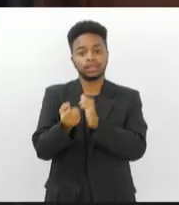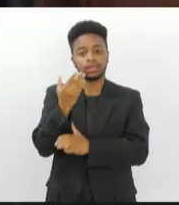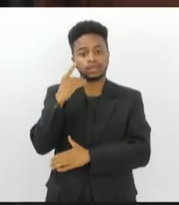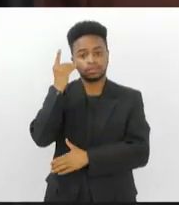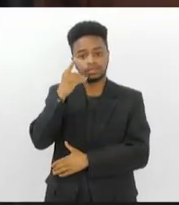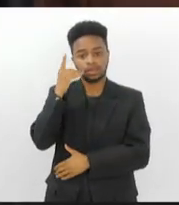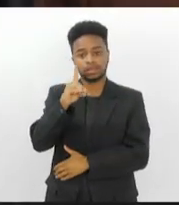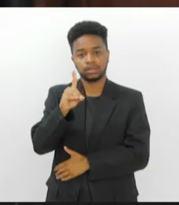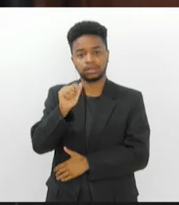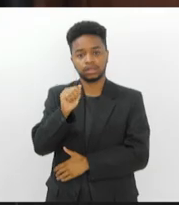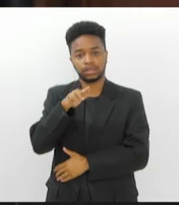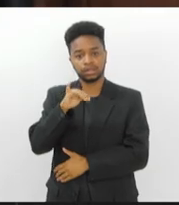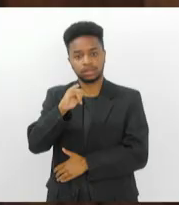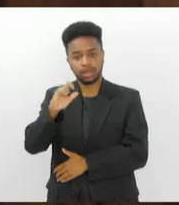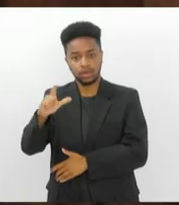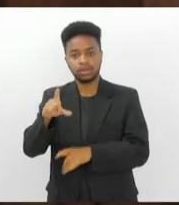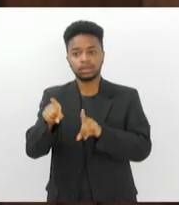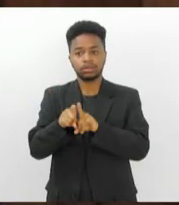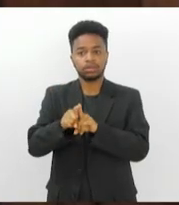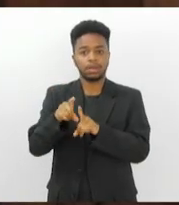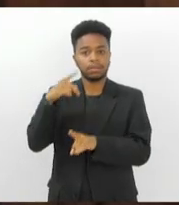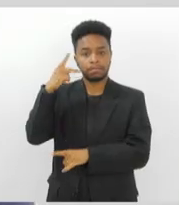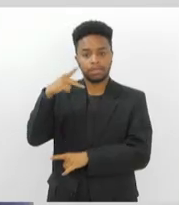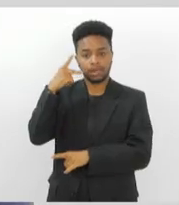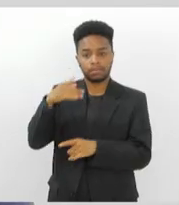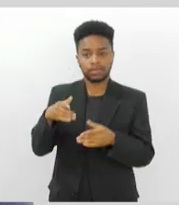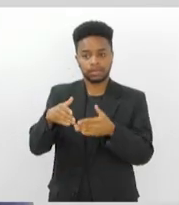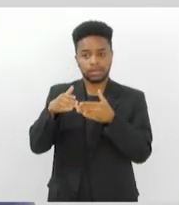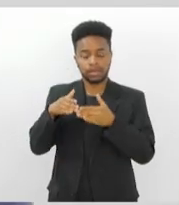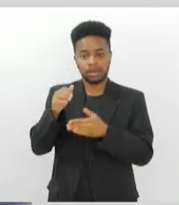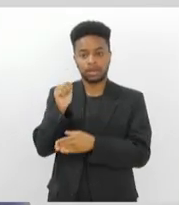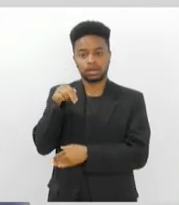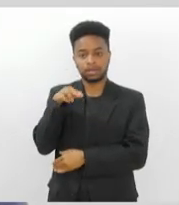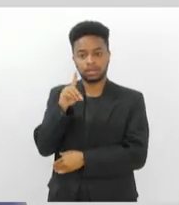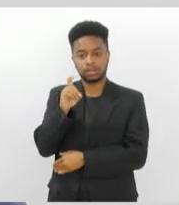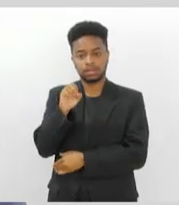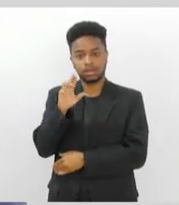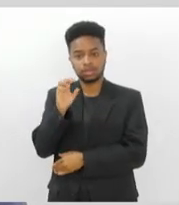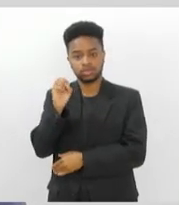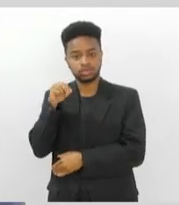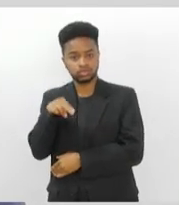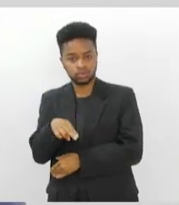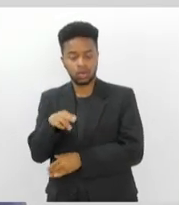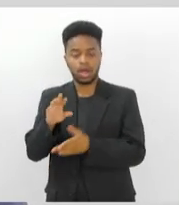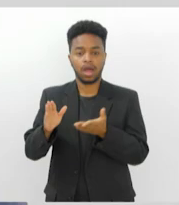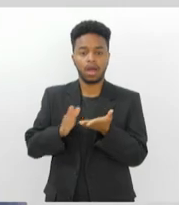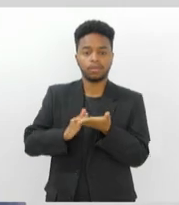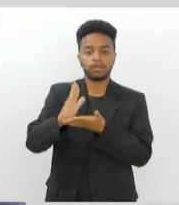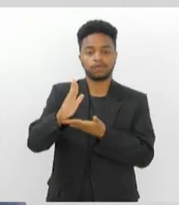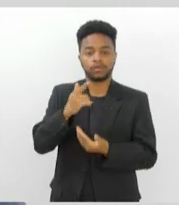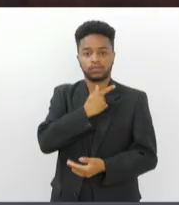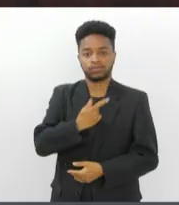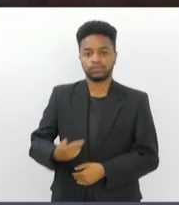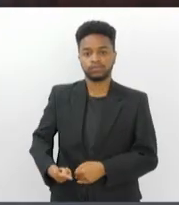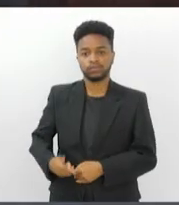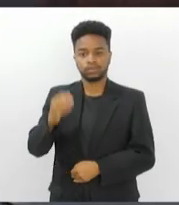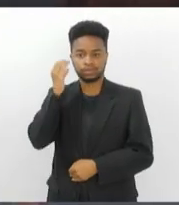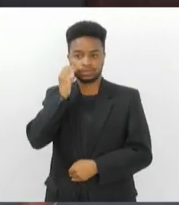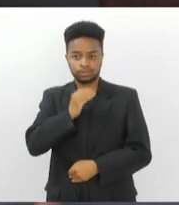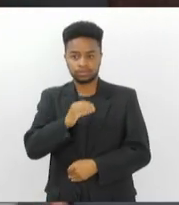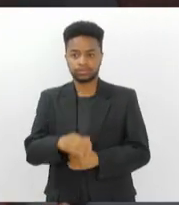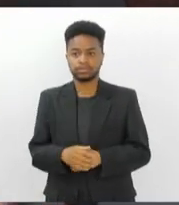Daniel Librelon e do parlamentar licenciado Anderson Moraes foi sancionada pelo governador Cláudio Castro.